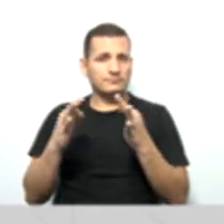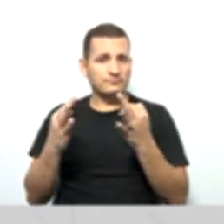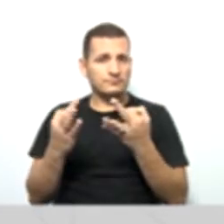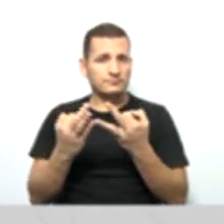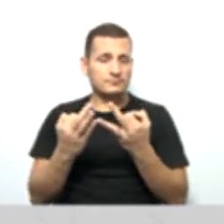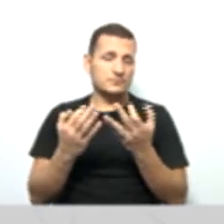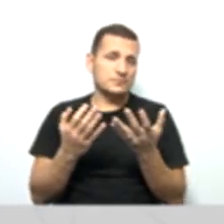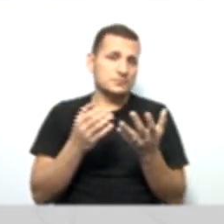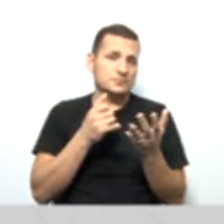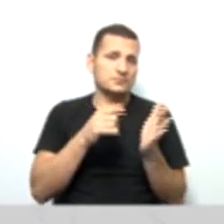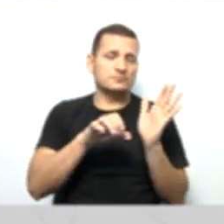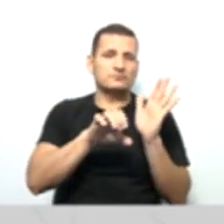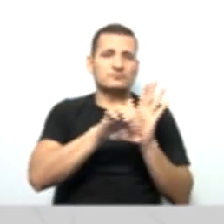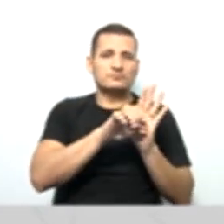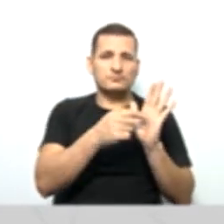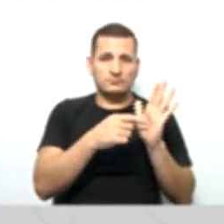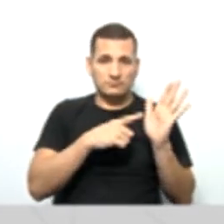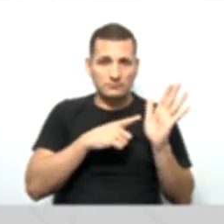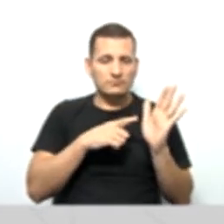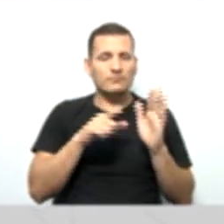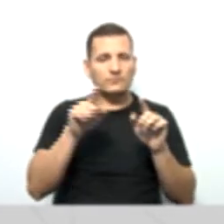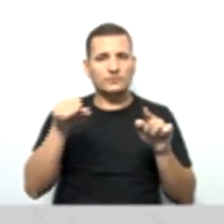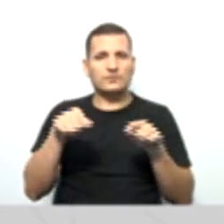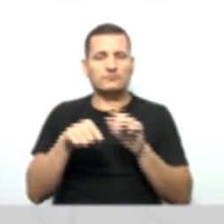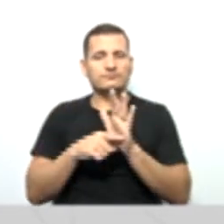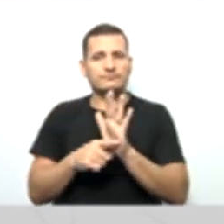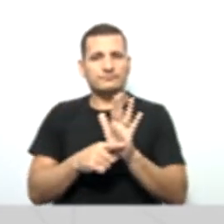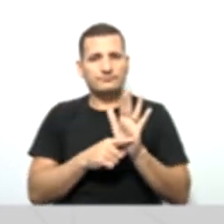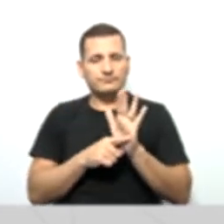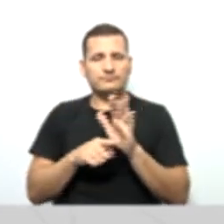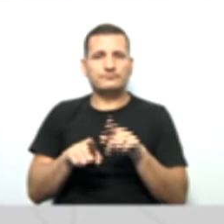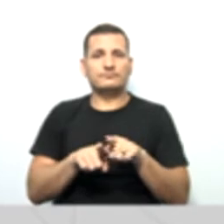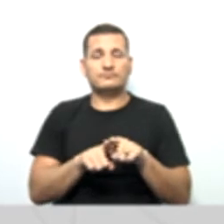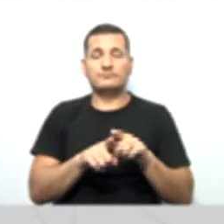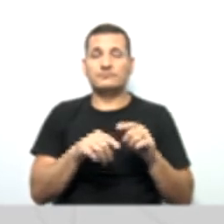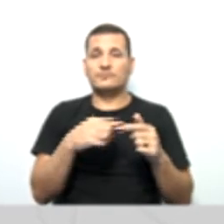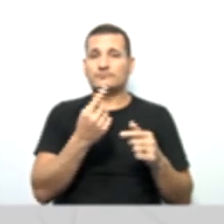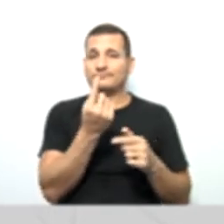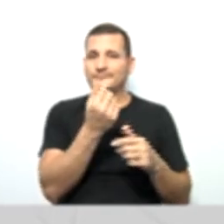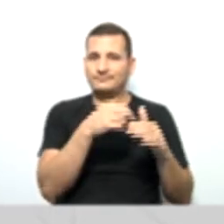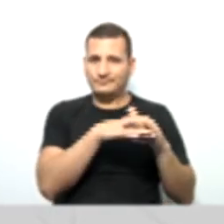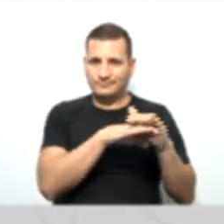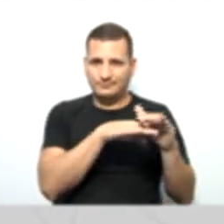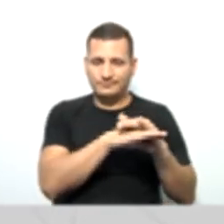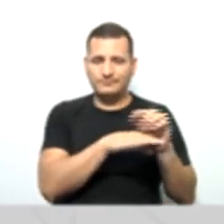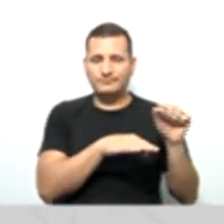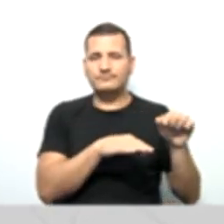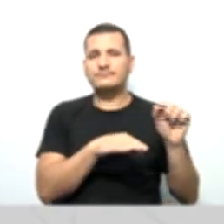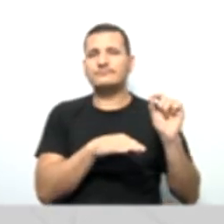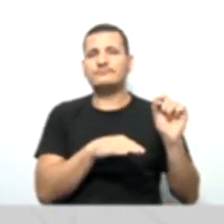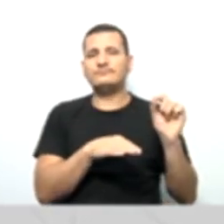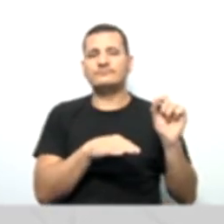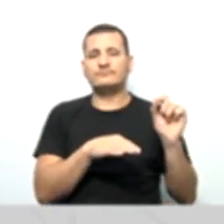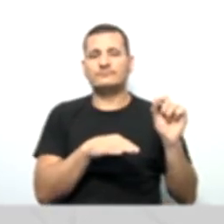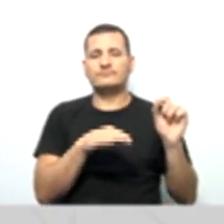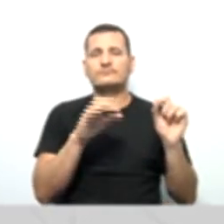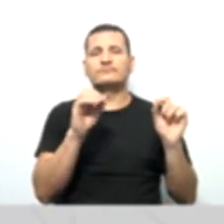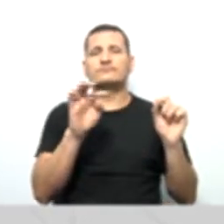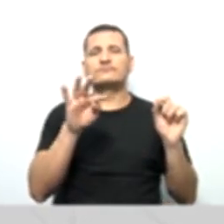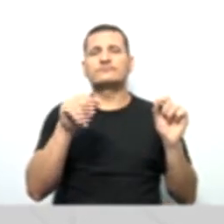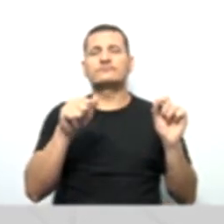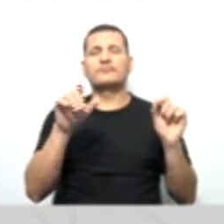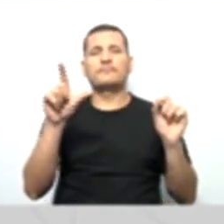estatutos aos empregados da cooperativa, né? Então, esse fundo, ele tem... Qual é a cota mínima dele?